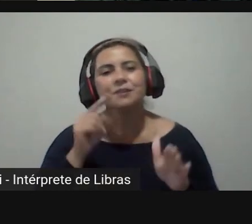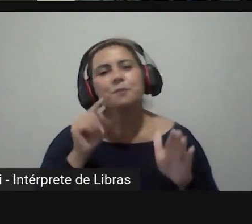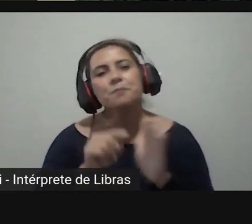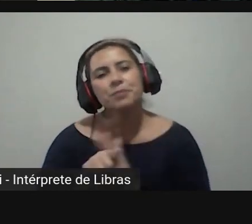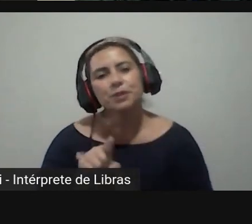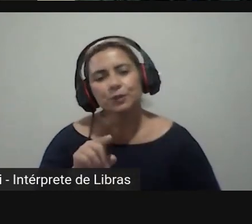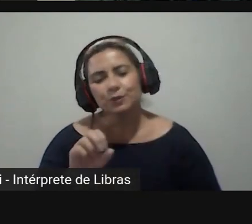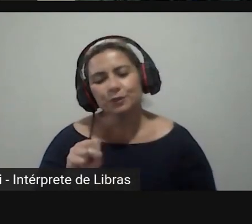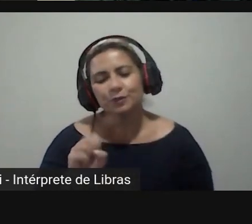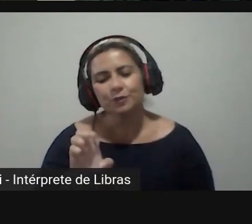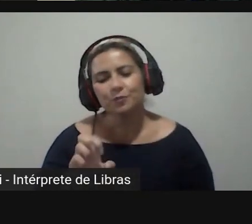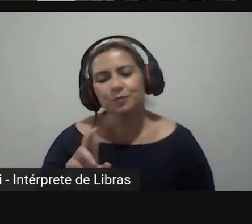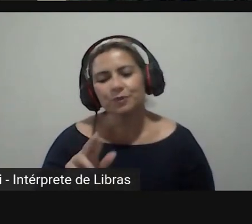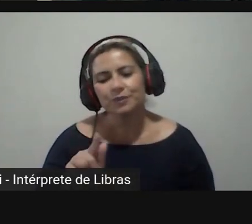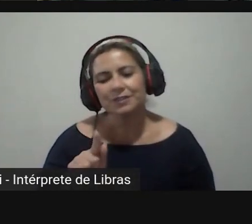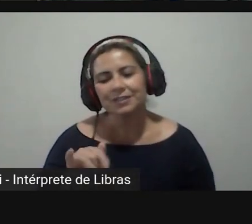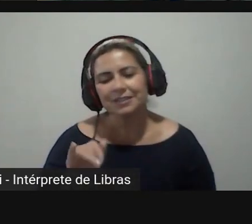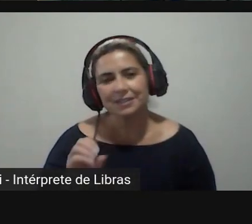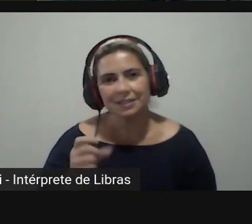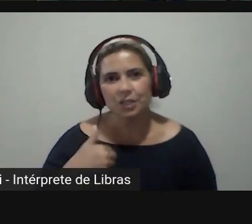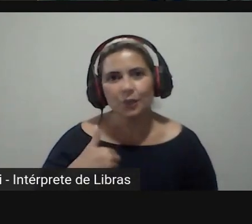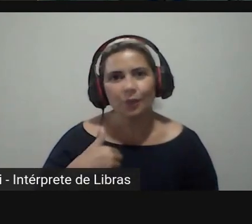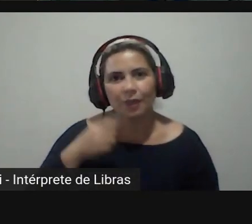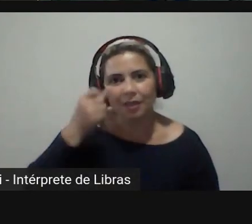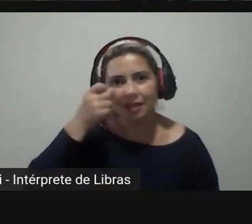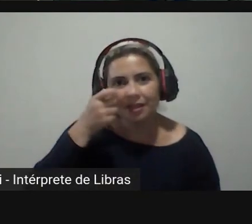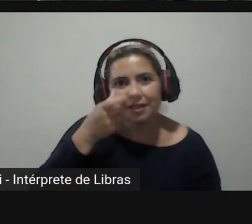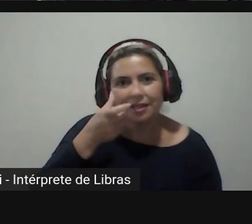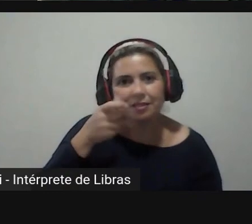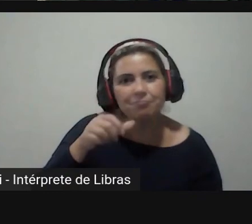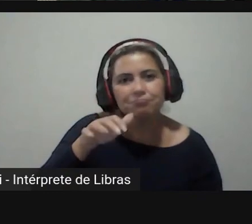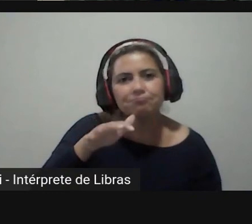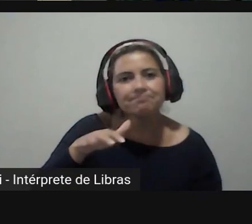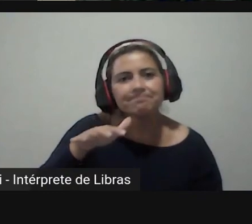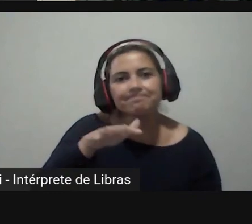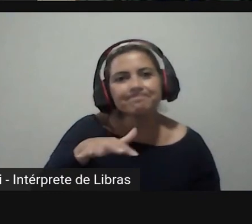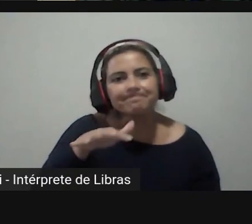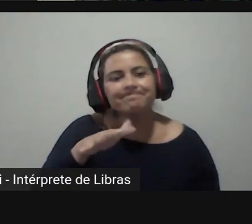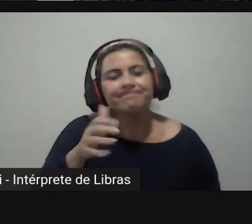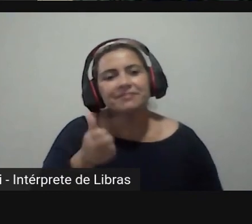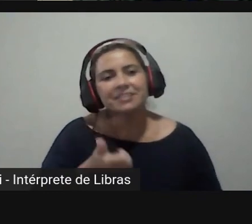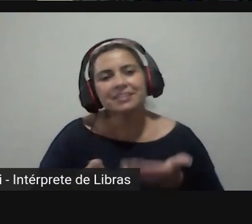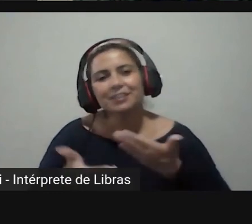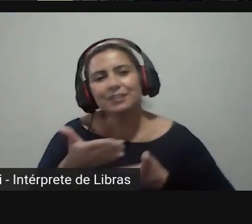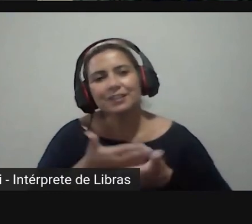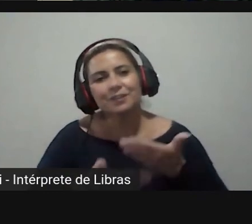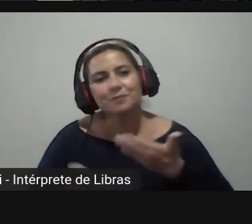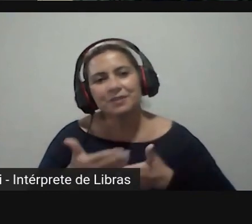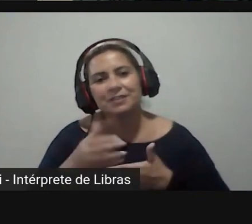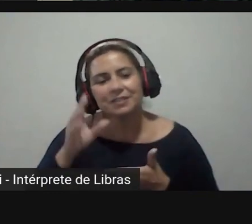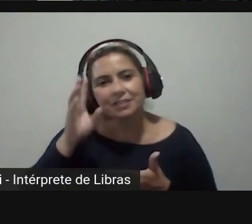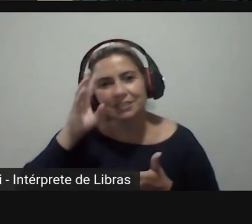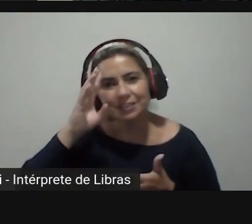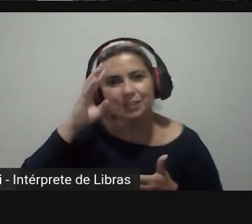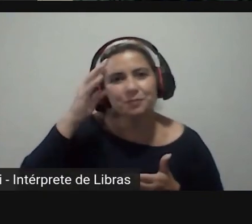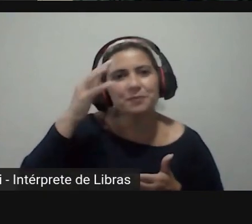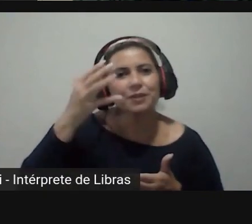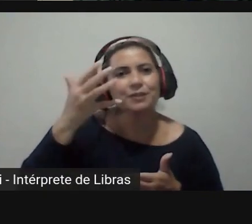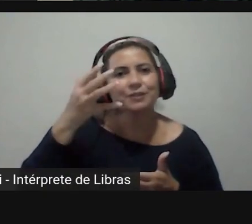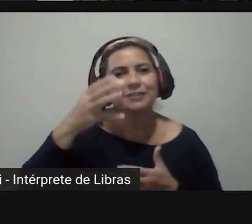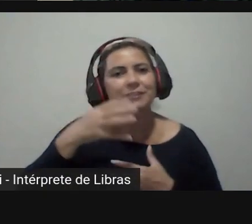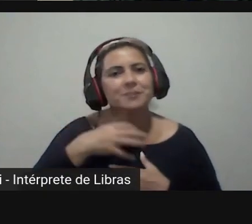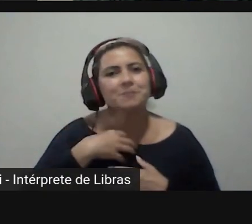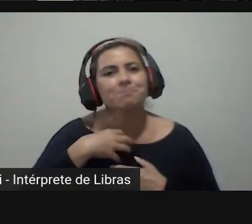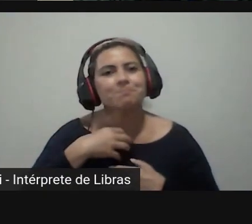eu tenho muito interesse Sérgio nesse assunto da relação entre a tomada de decisão e as emoções